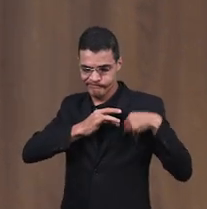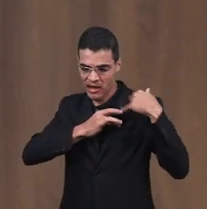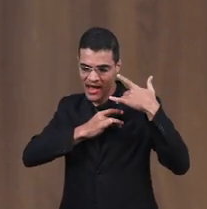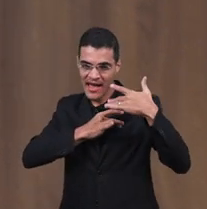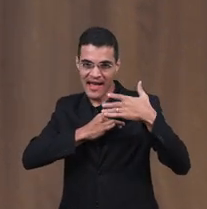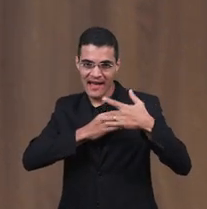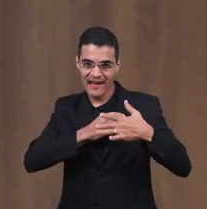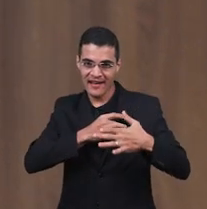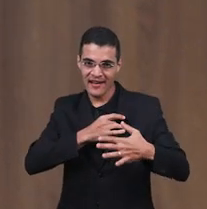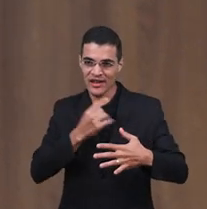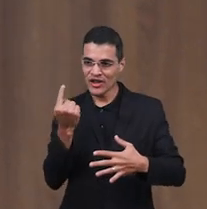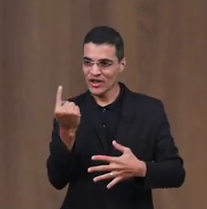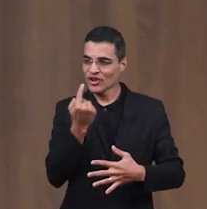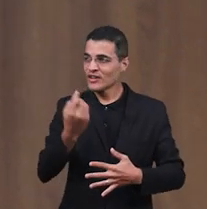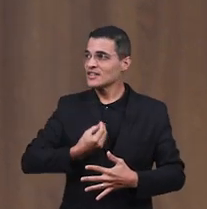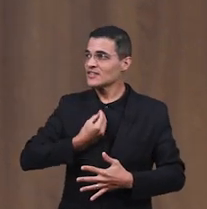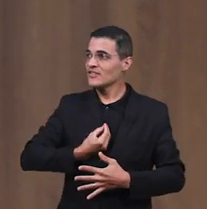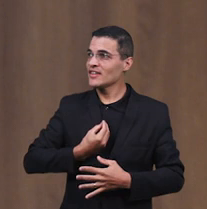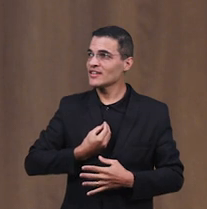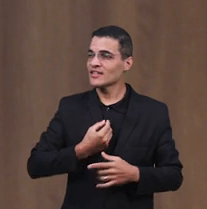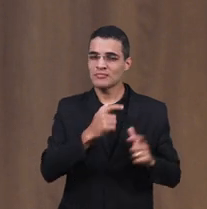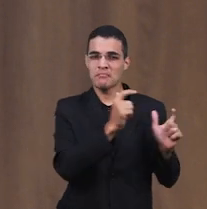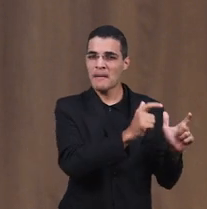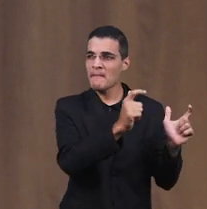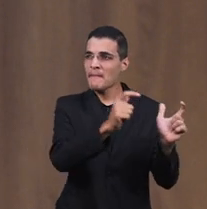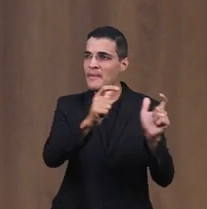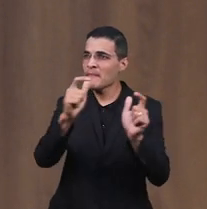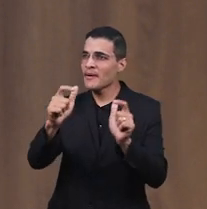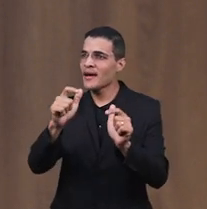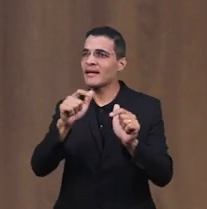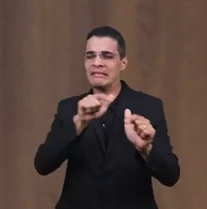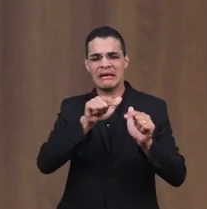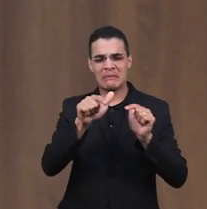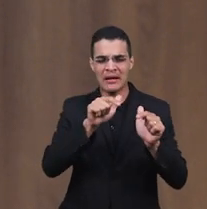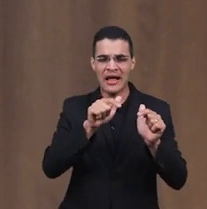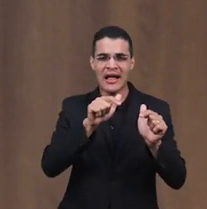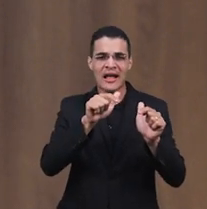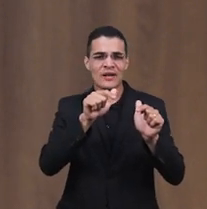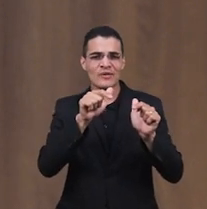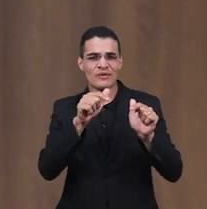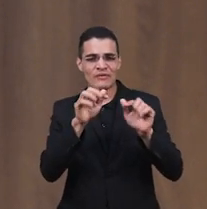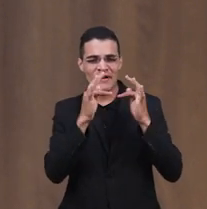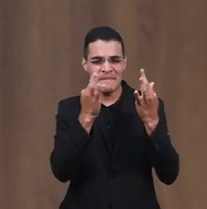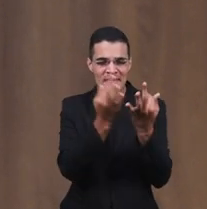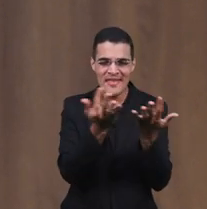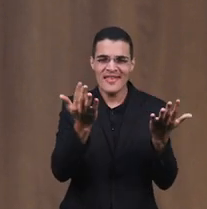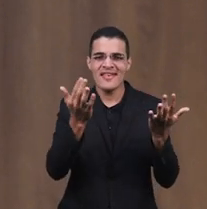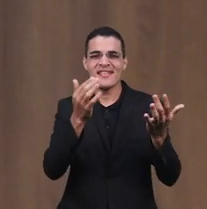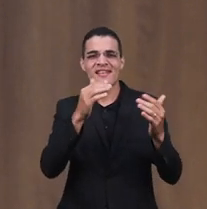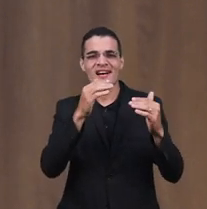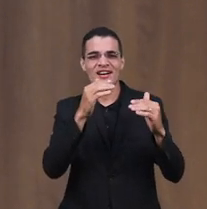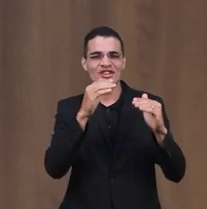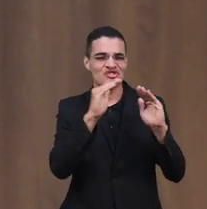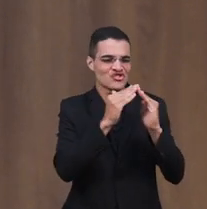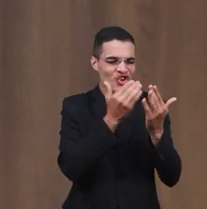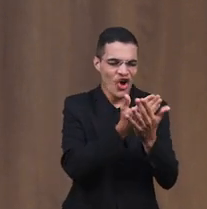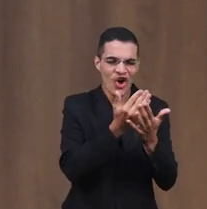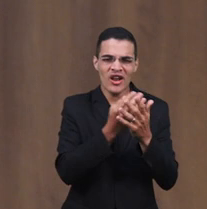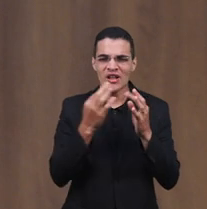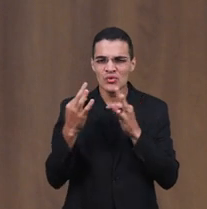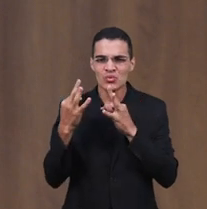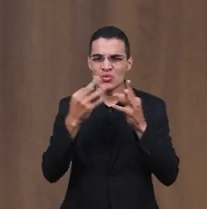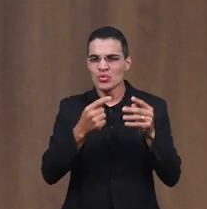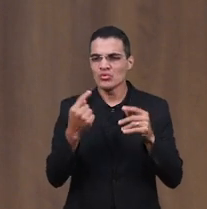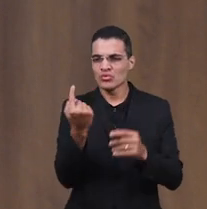bênção Em todos os lugares Que formos E Senhor Que o Senhor Pode estar alimentando Vidas Salvando